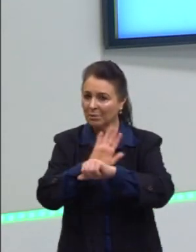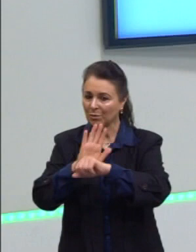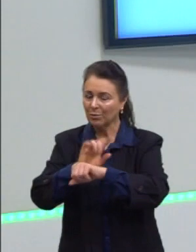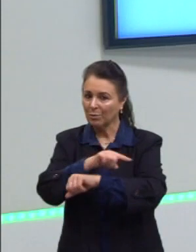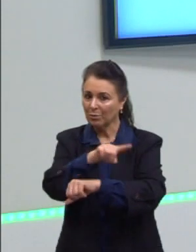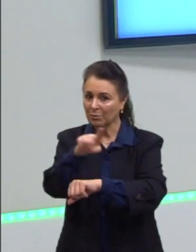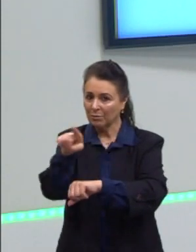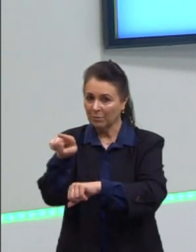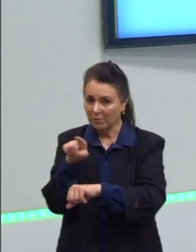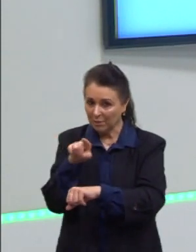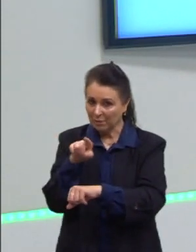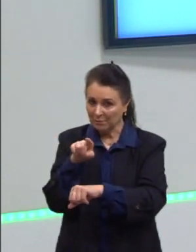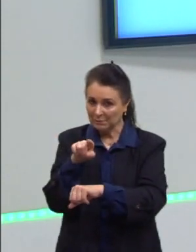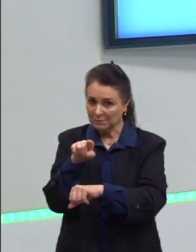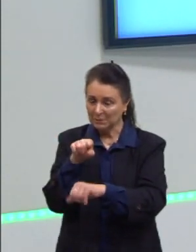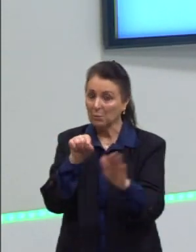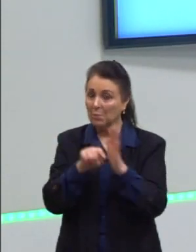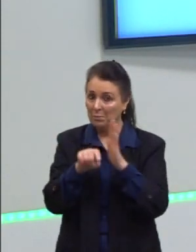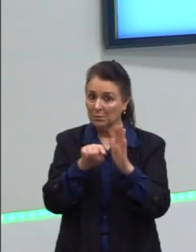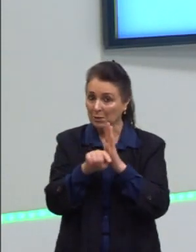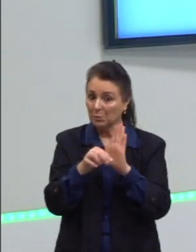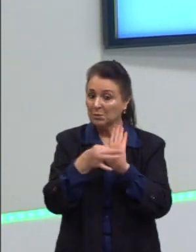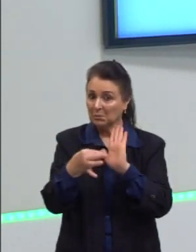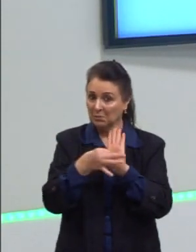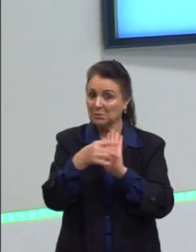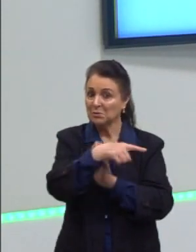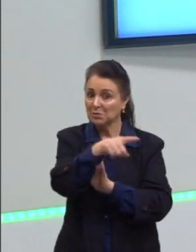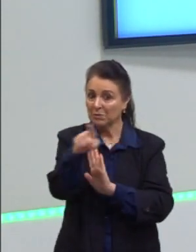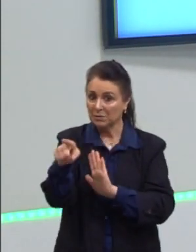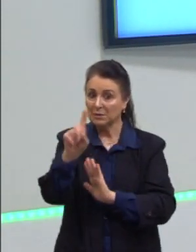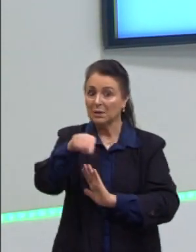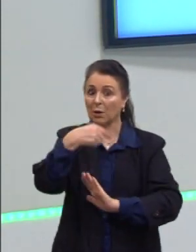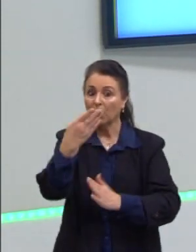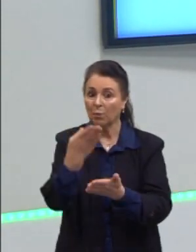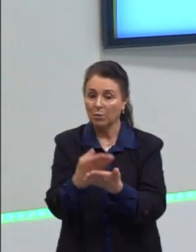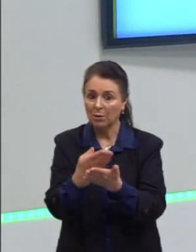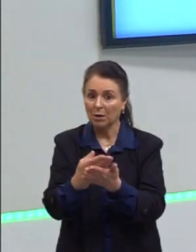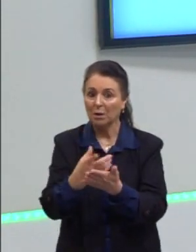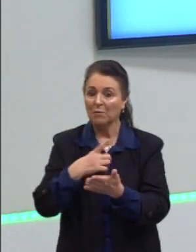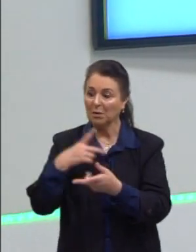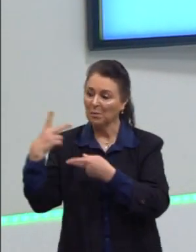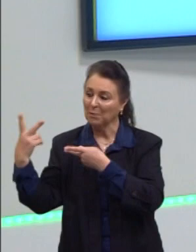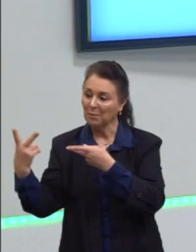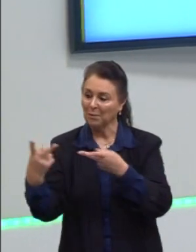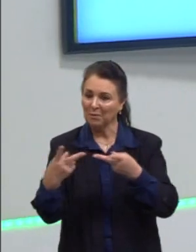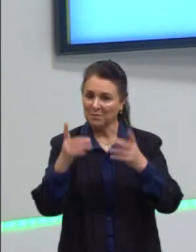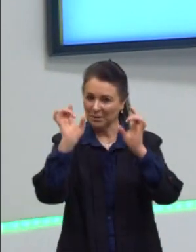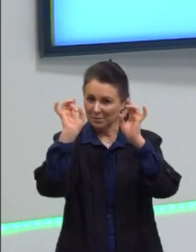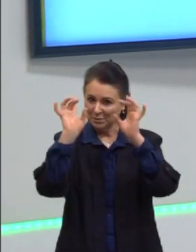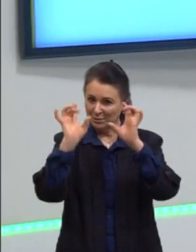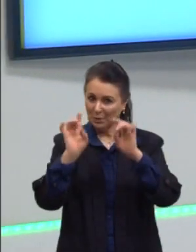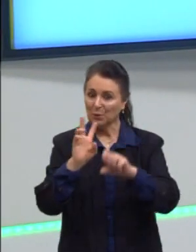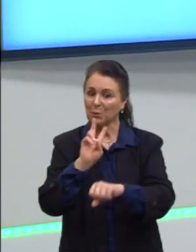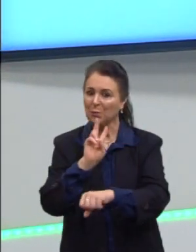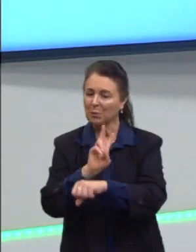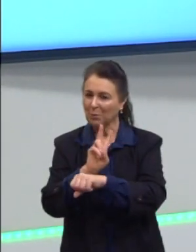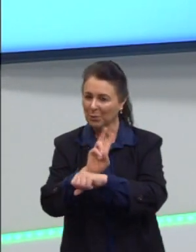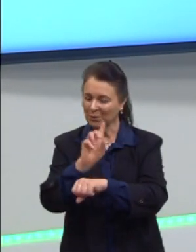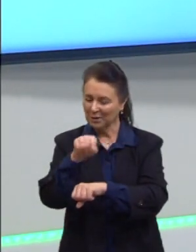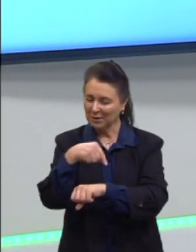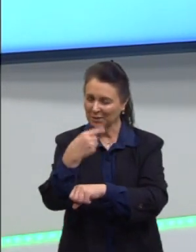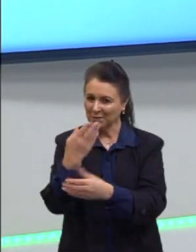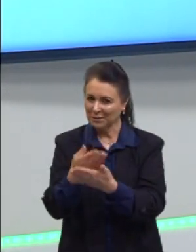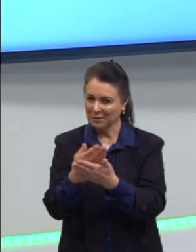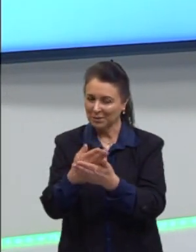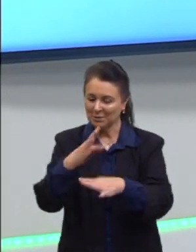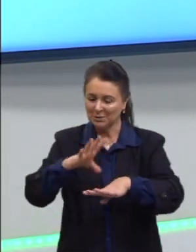vocês com essa questão. Na próxima aula, nós teremos uma convidada especial. Então, cuidem aí as próximas aulas